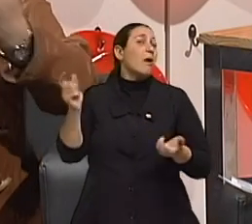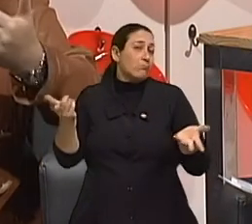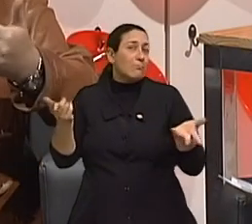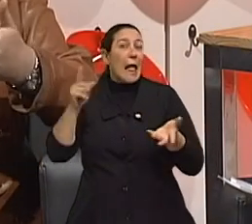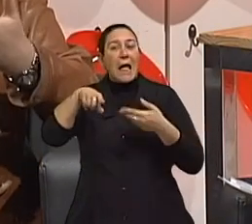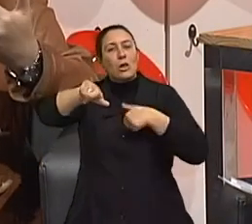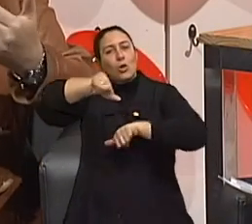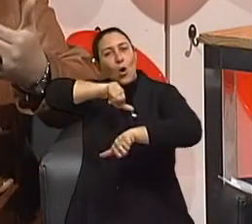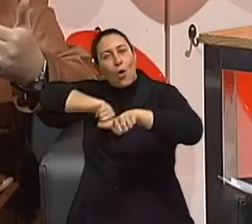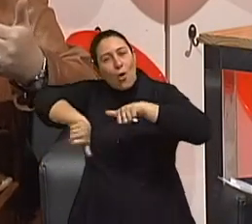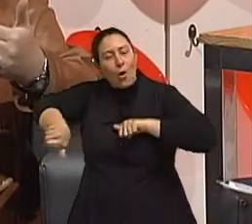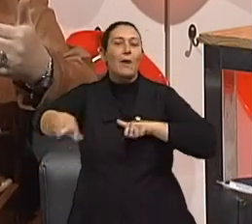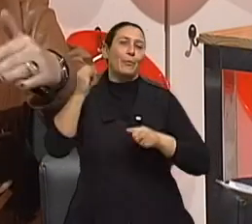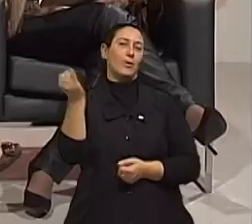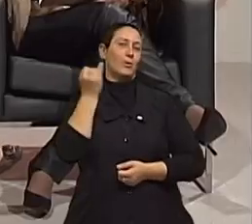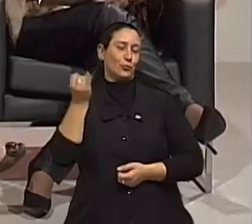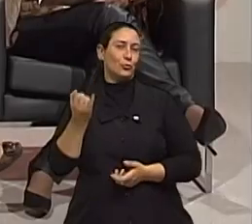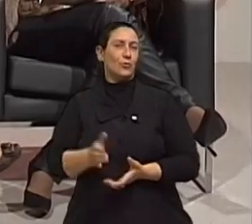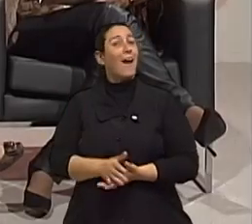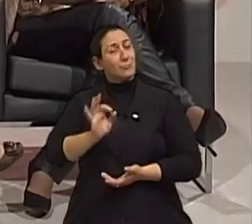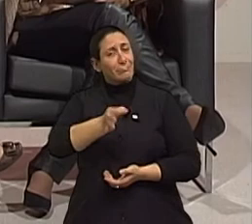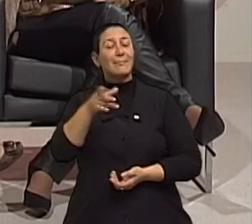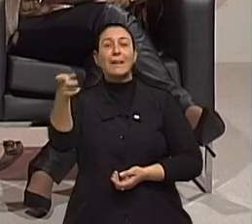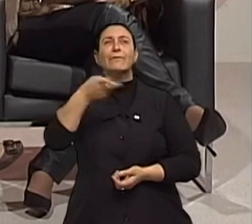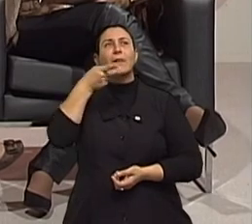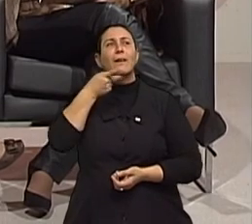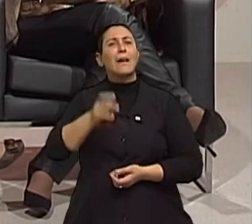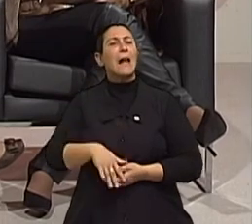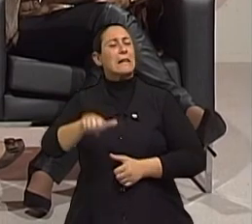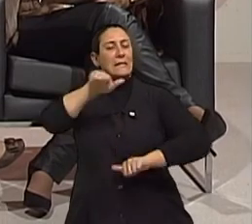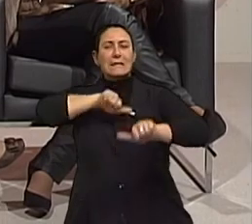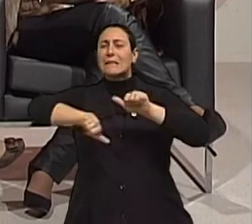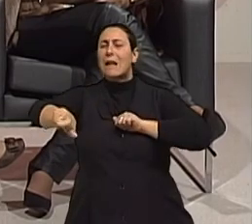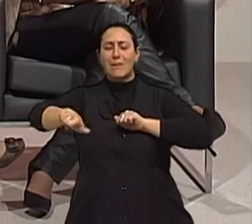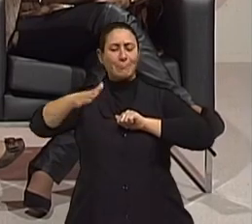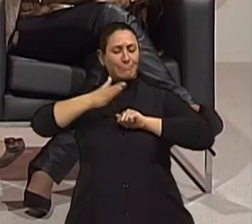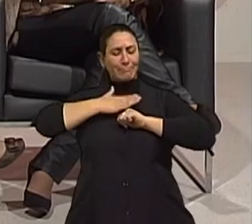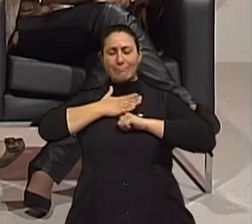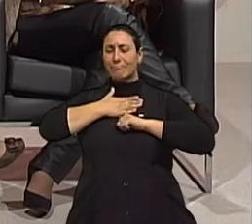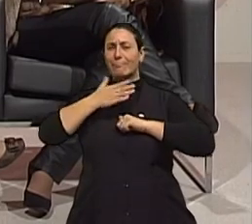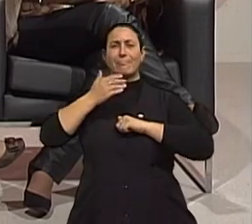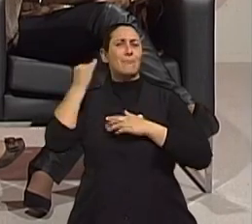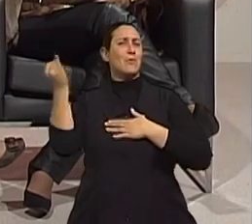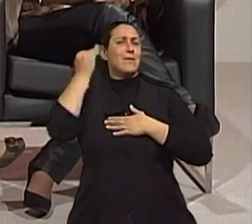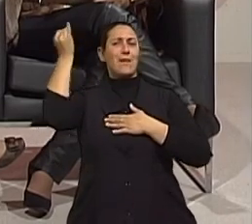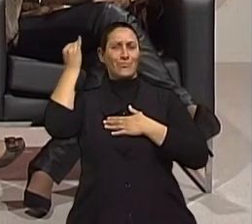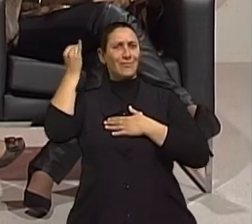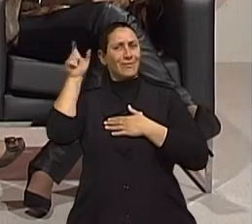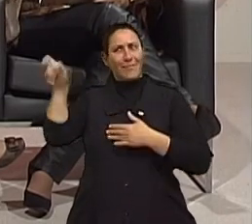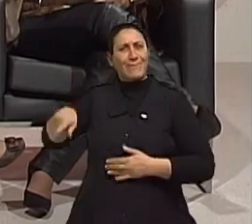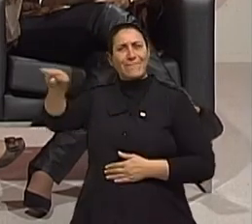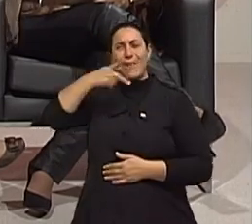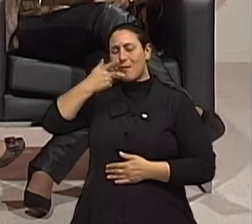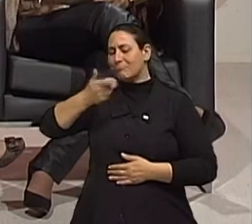essa troca é muito importante. E ela fala, né? Ela diz, troca gratificante. Então, é uma troca